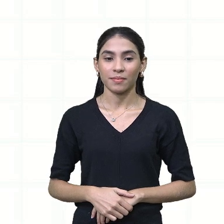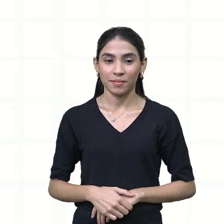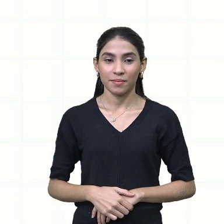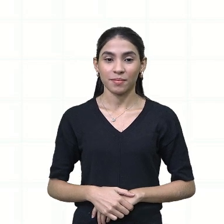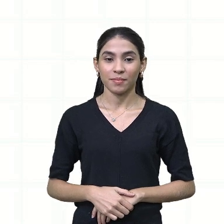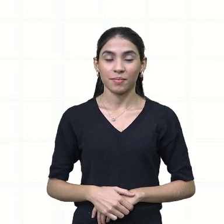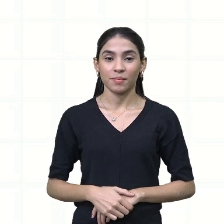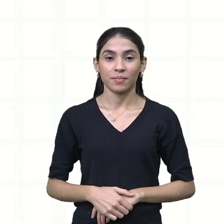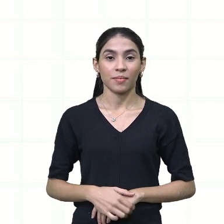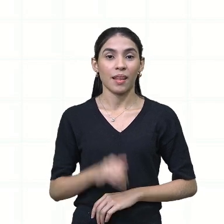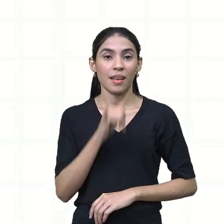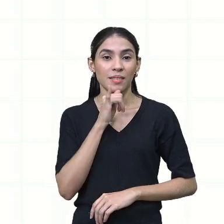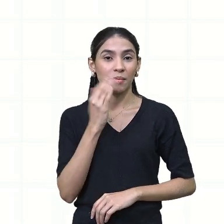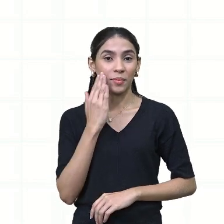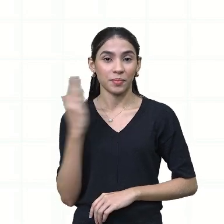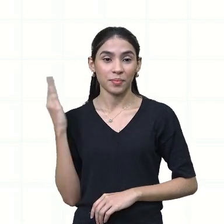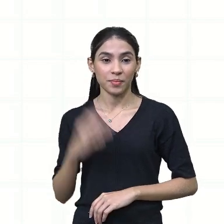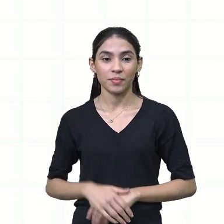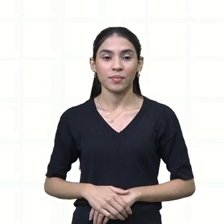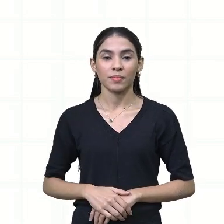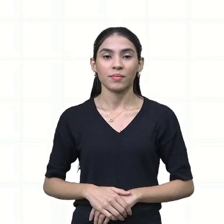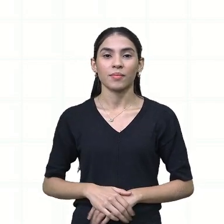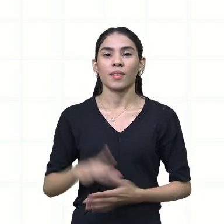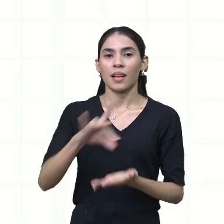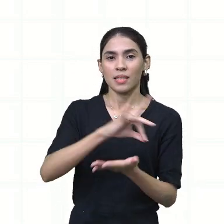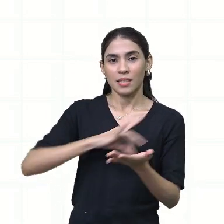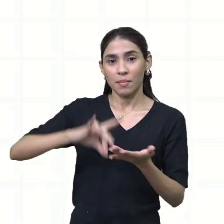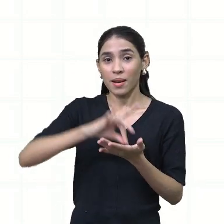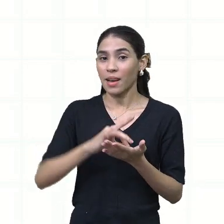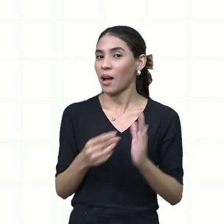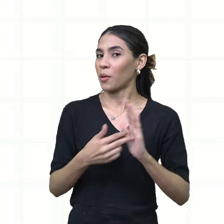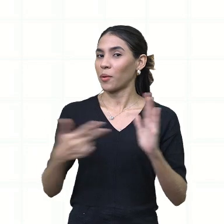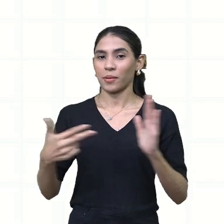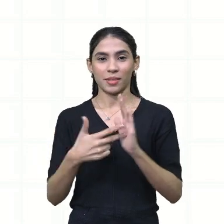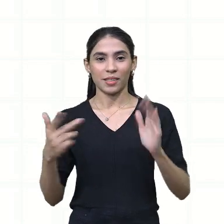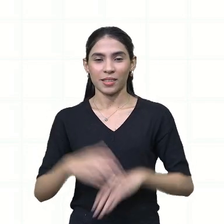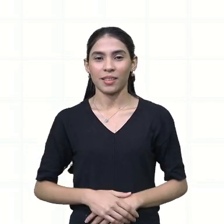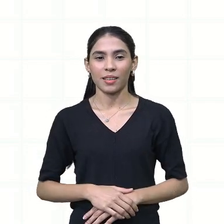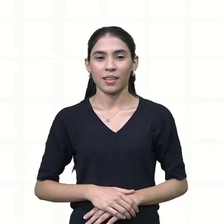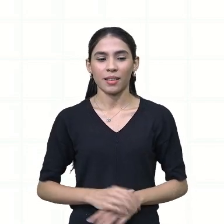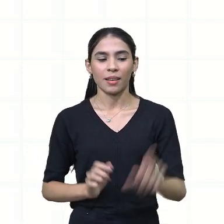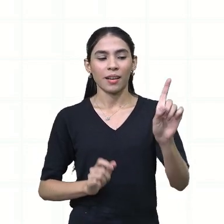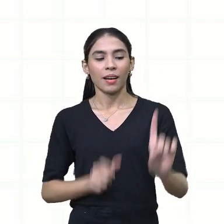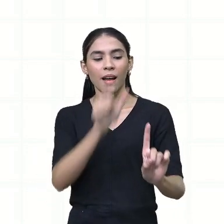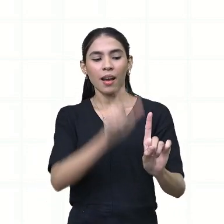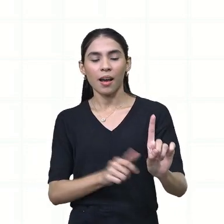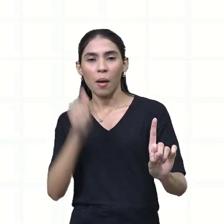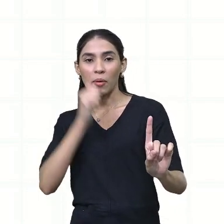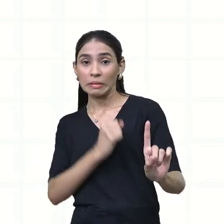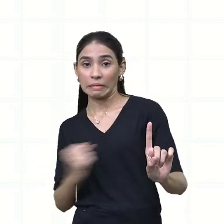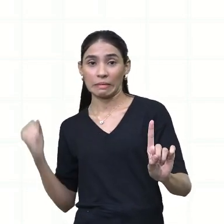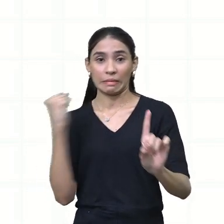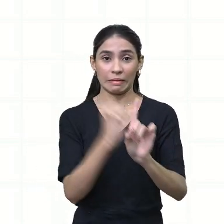jornalístico. Semeã Notícias. Mulher assassinada.